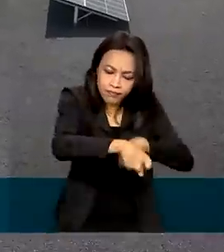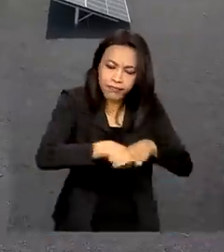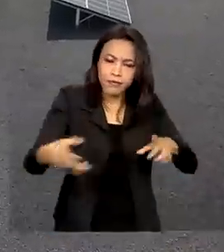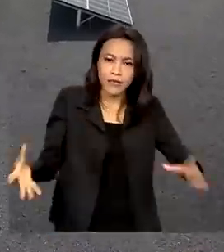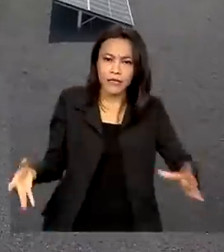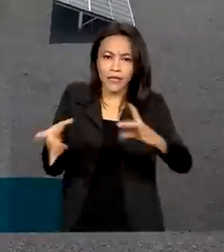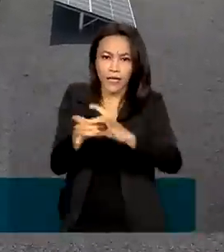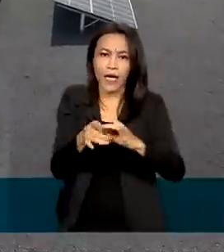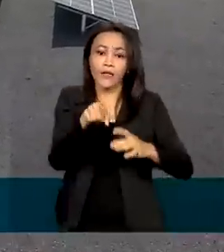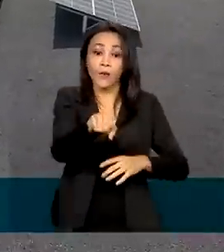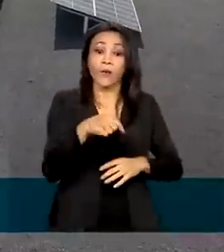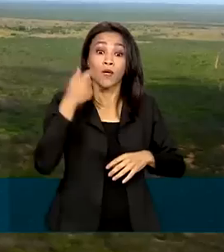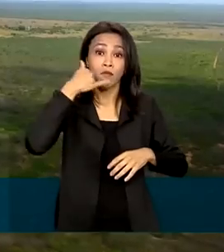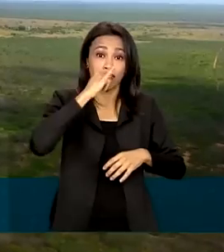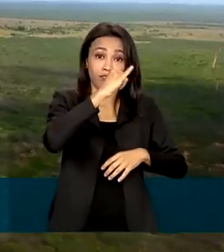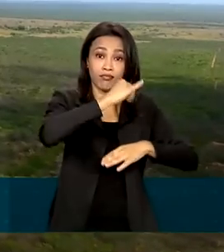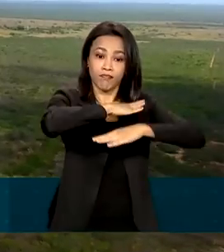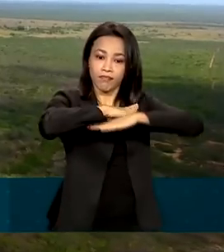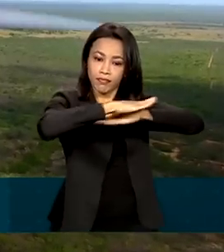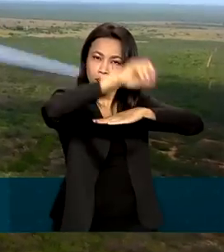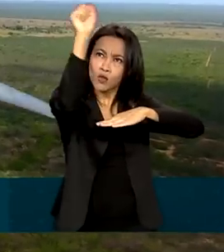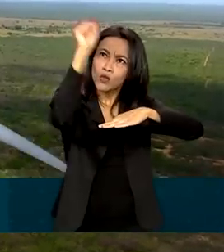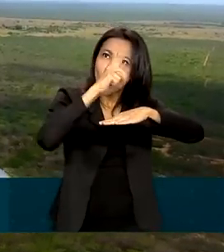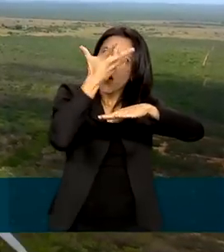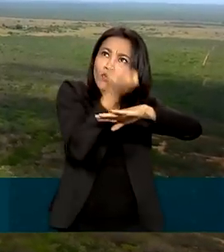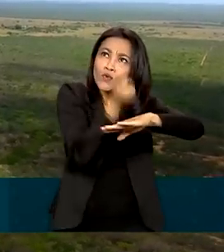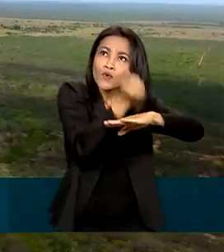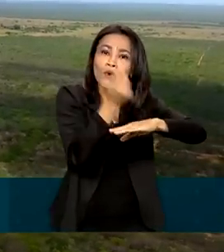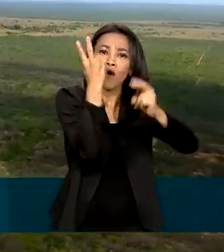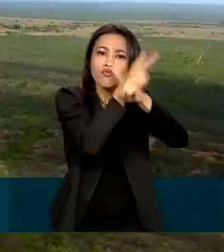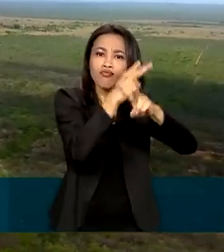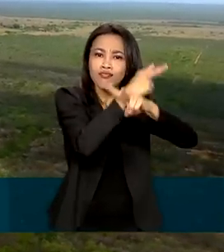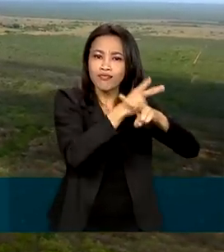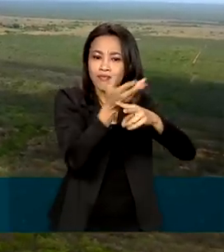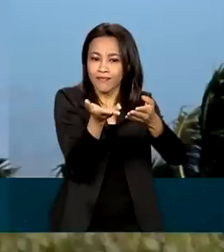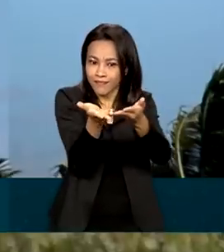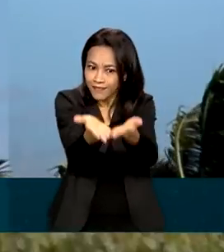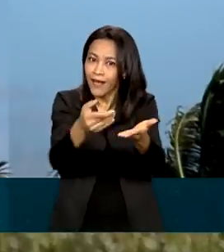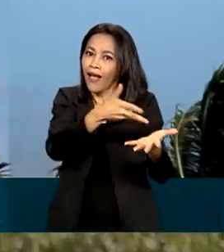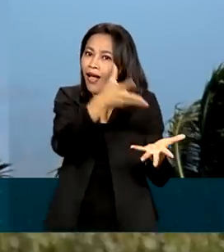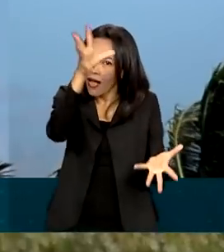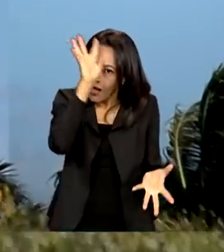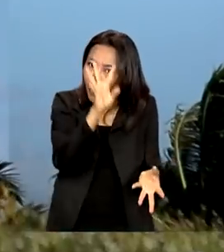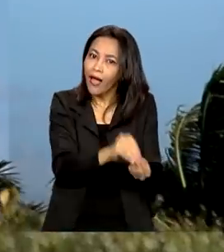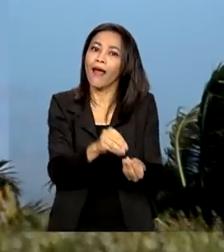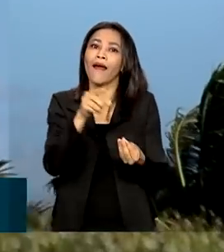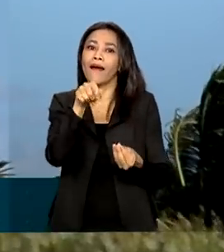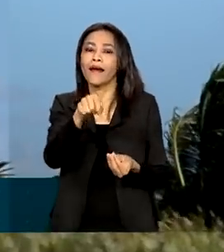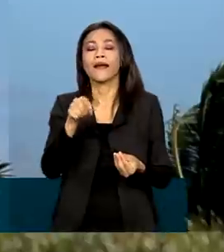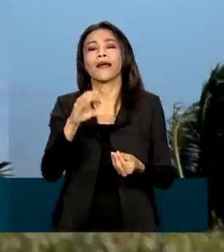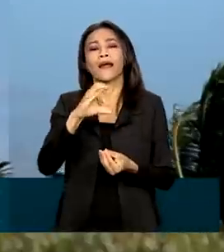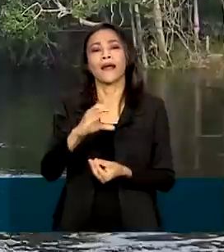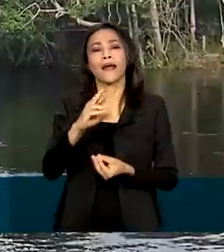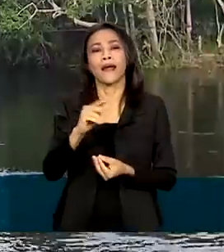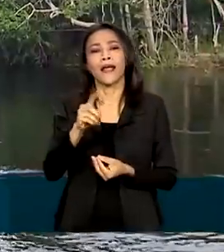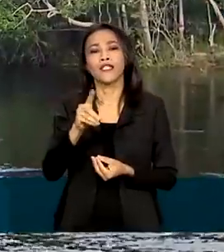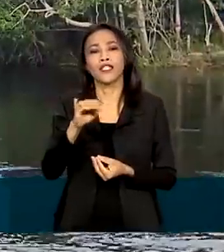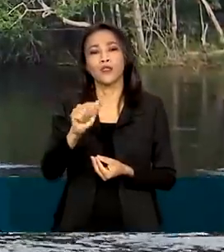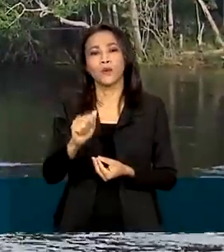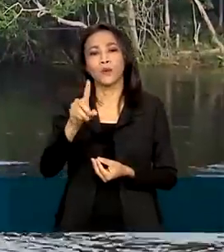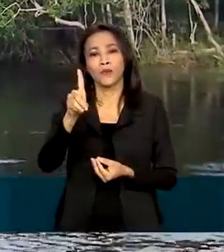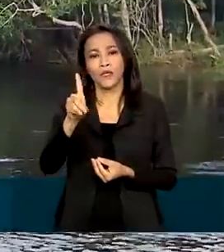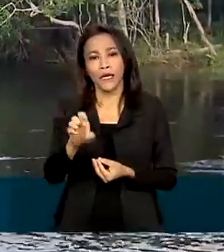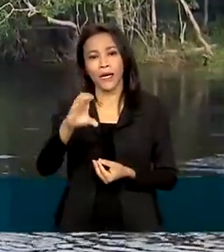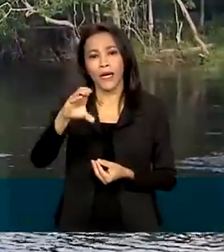energia renovável, iniciativas que podem gerar o chamado crédito de carbono. O objetivo desse mercado